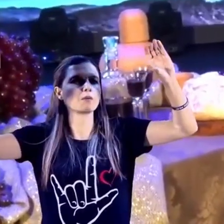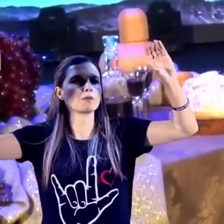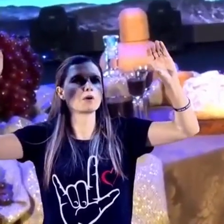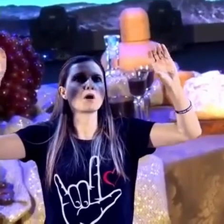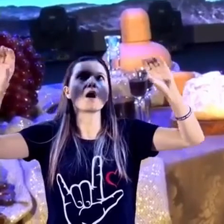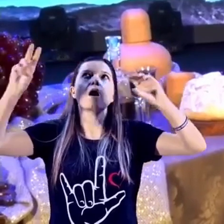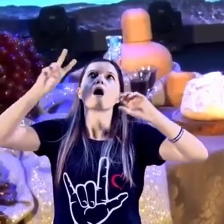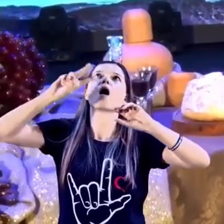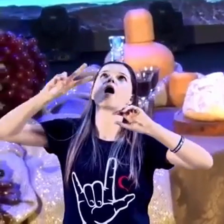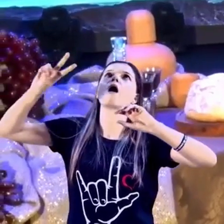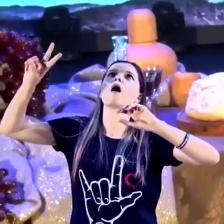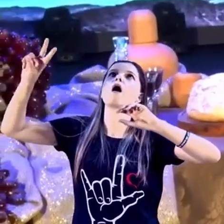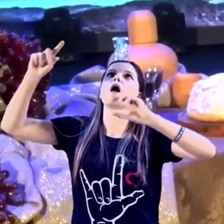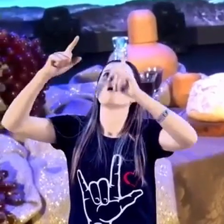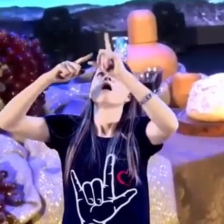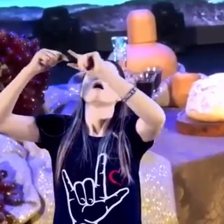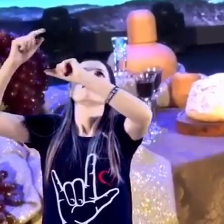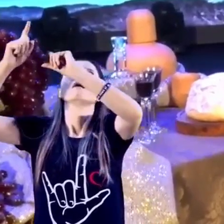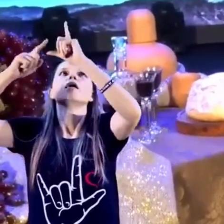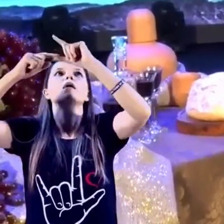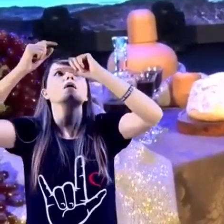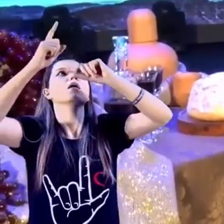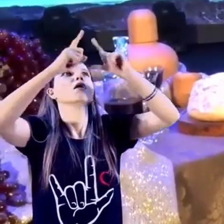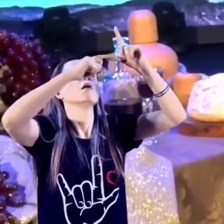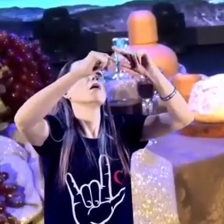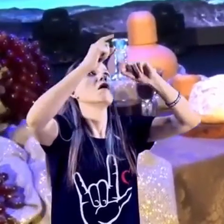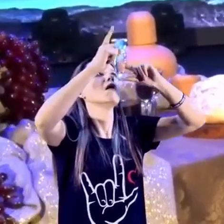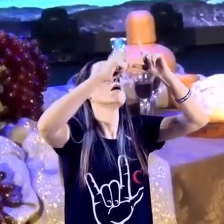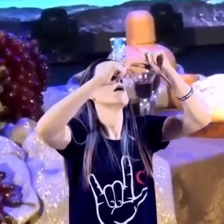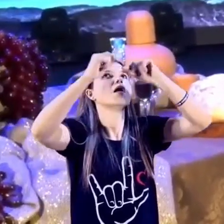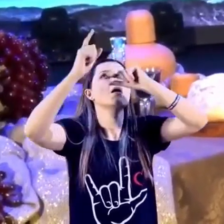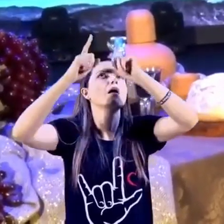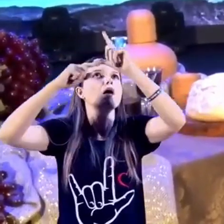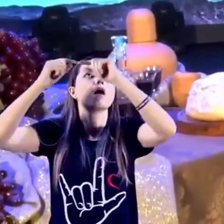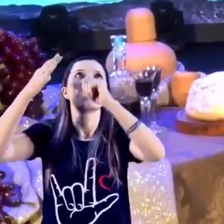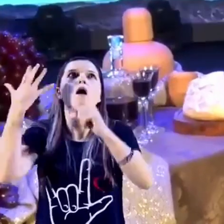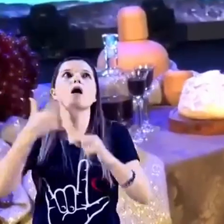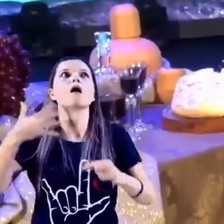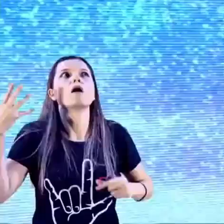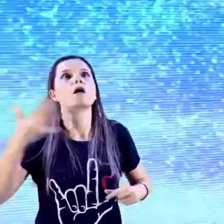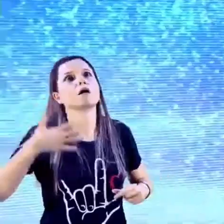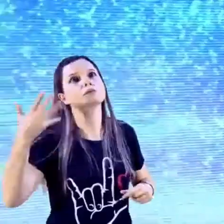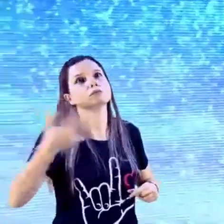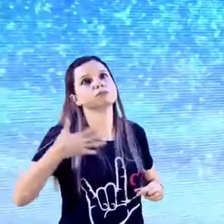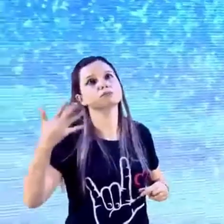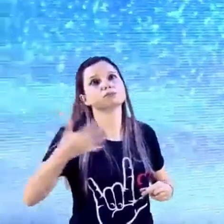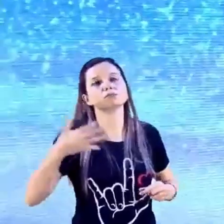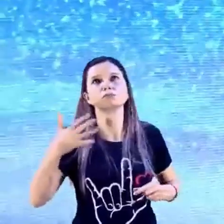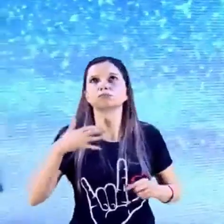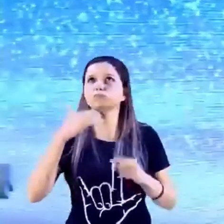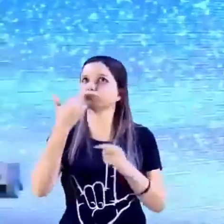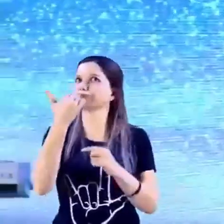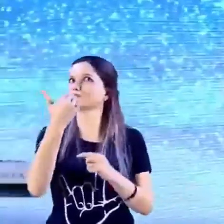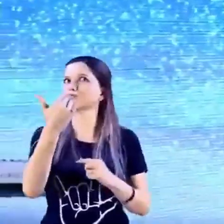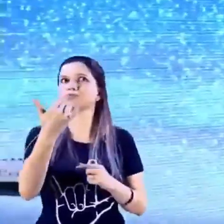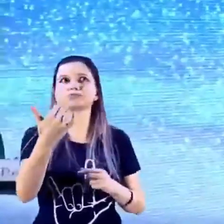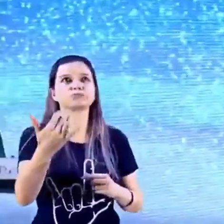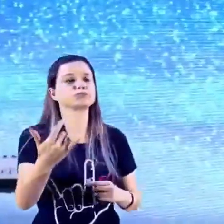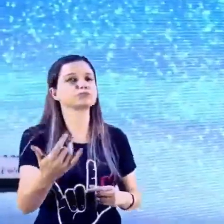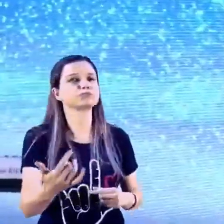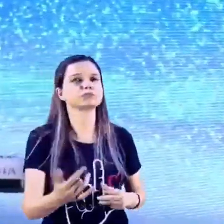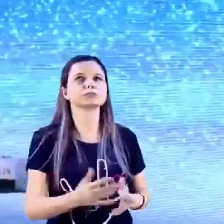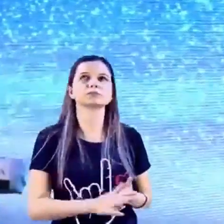milhares, é forrado, não tem espaço. Parece que não tem espaço de tanta estrela. tem cores. Eu